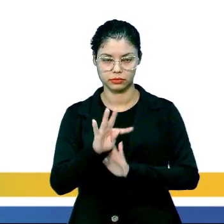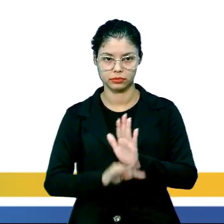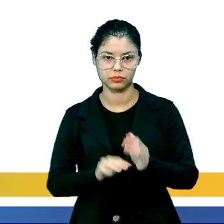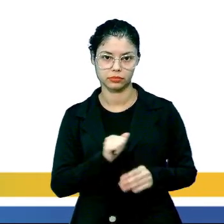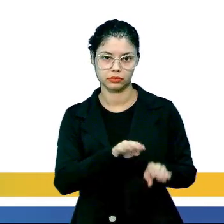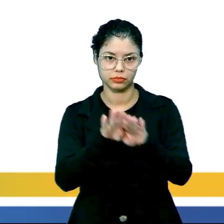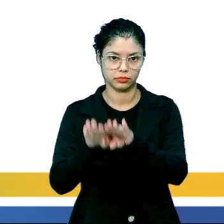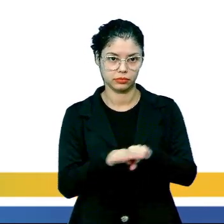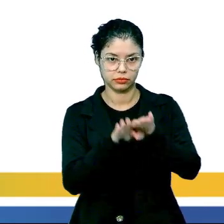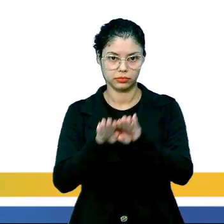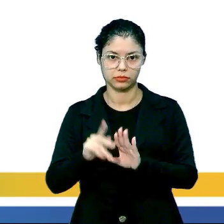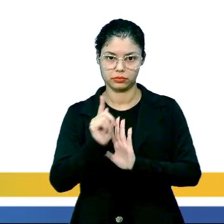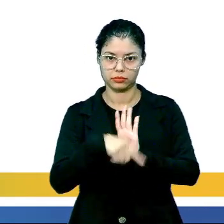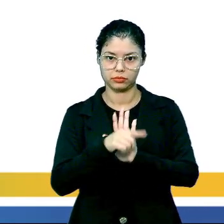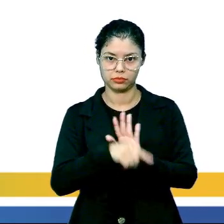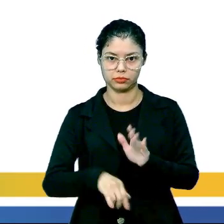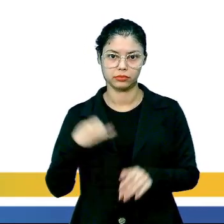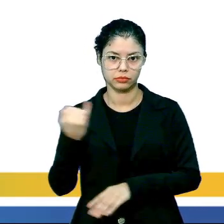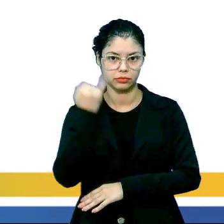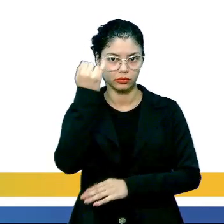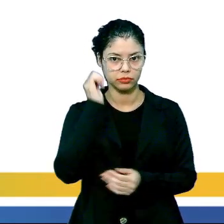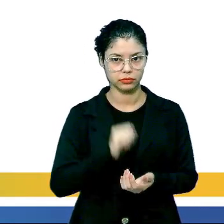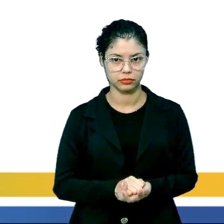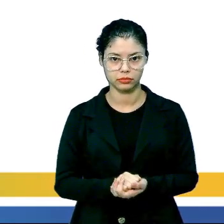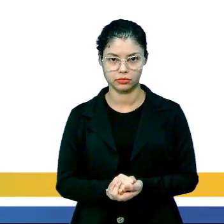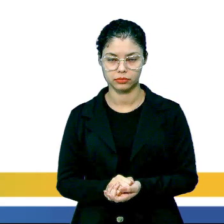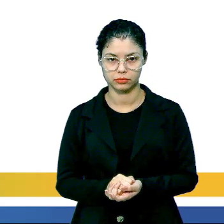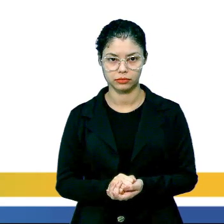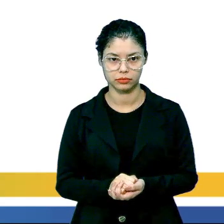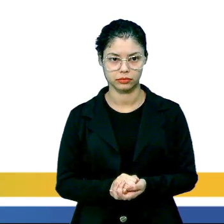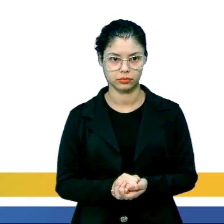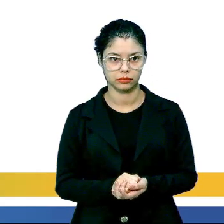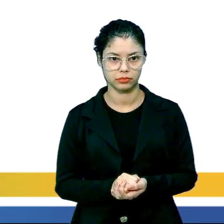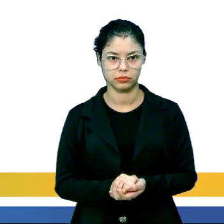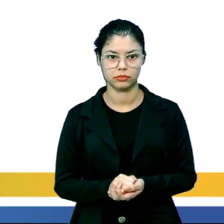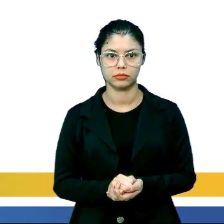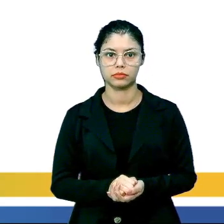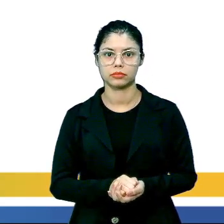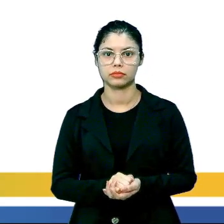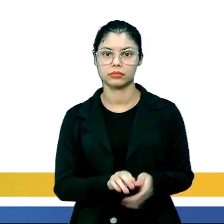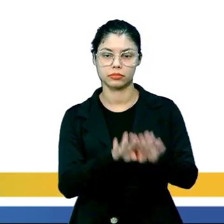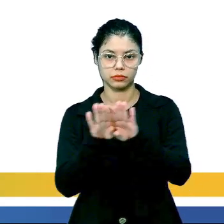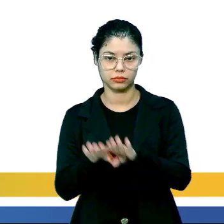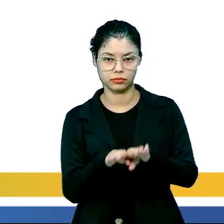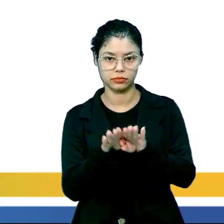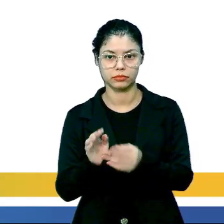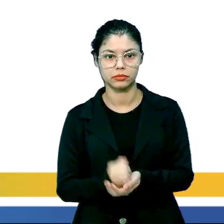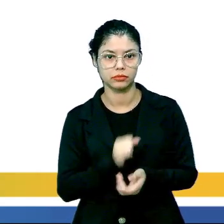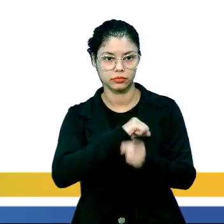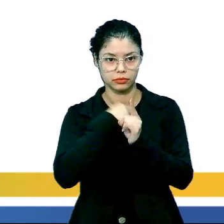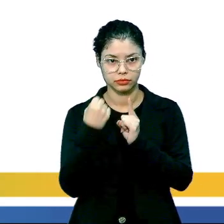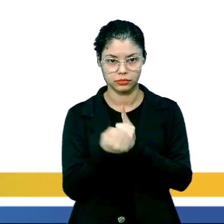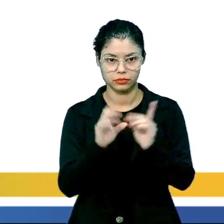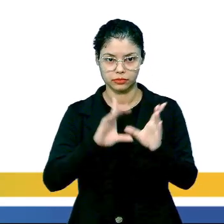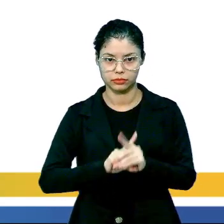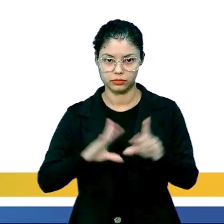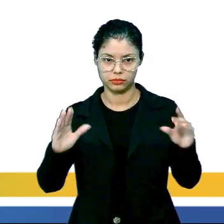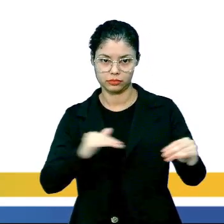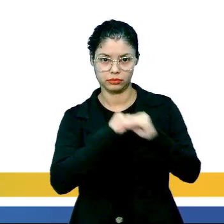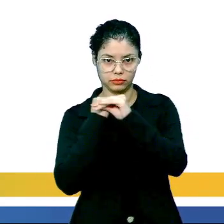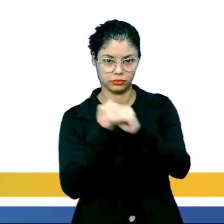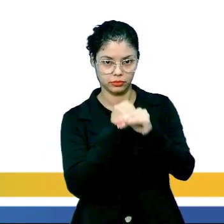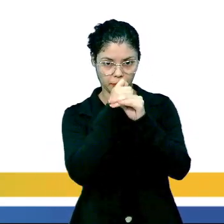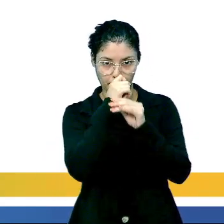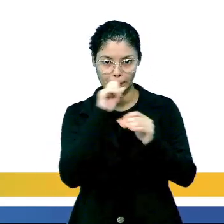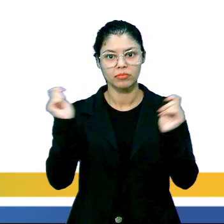que é a igualdade de gêneros, perdão, é fundamental para a sociedade democrática